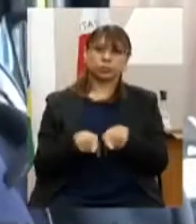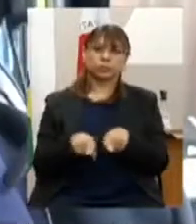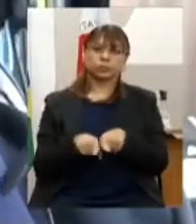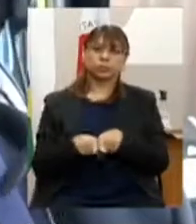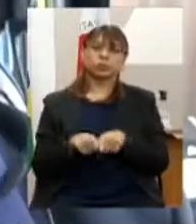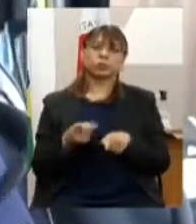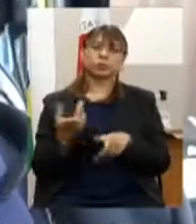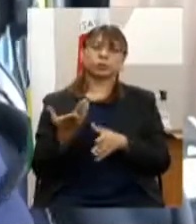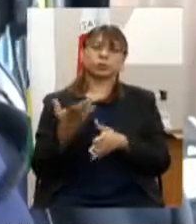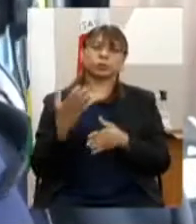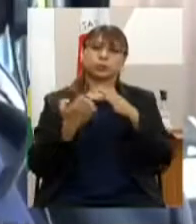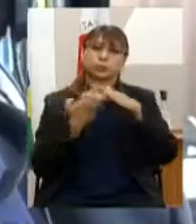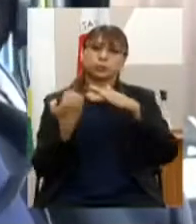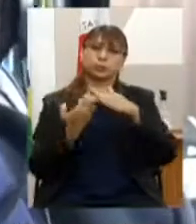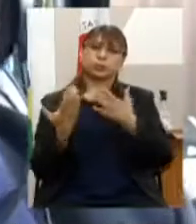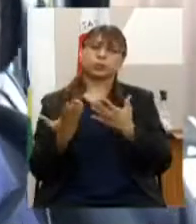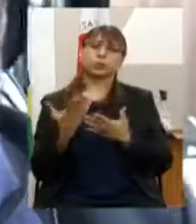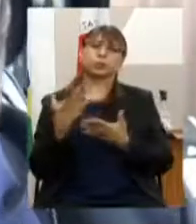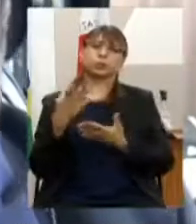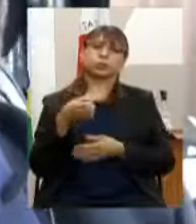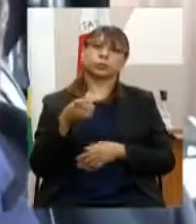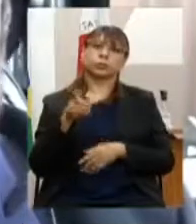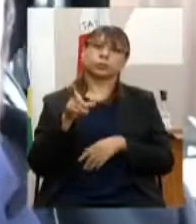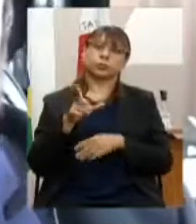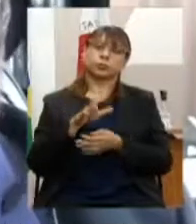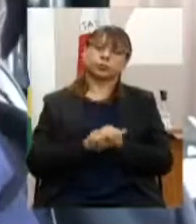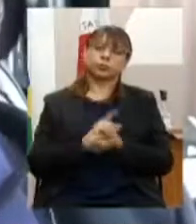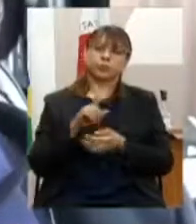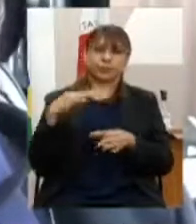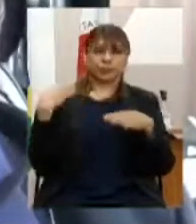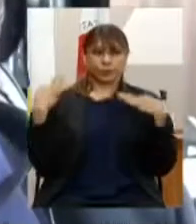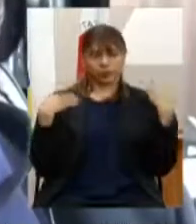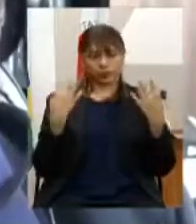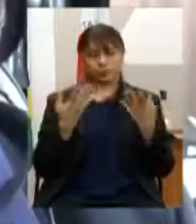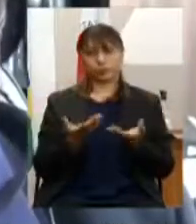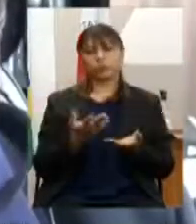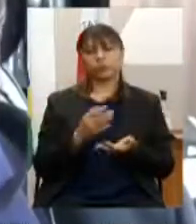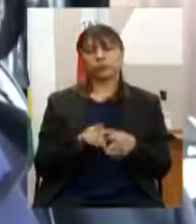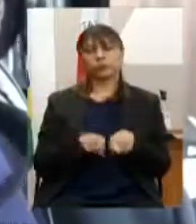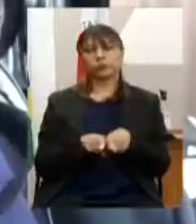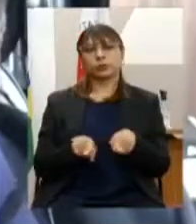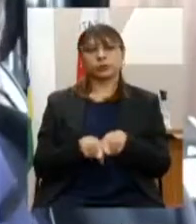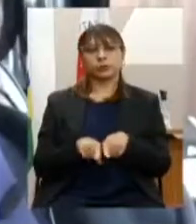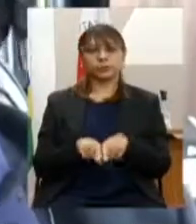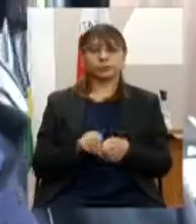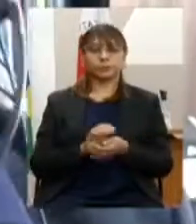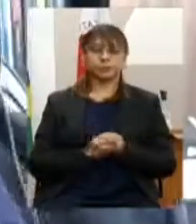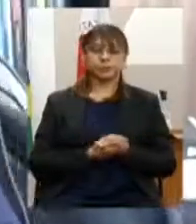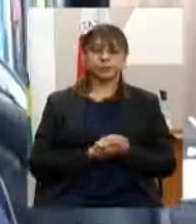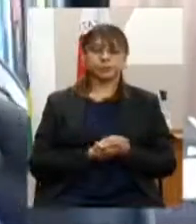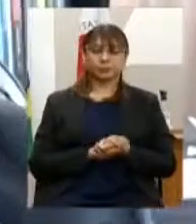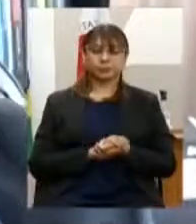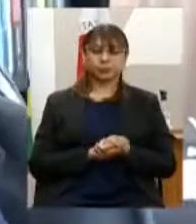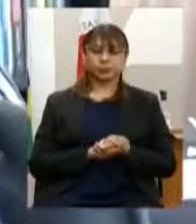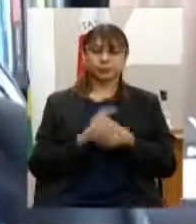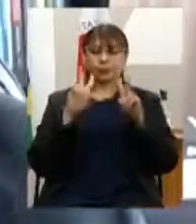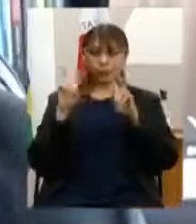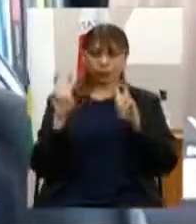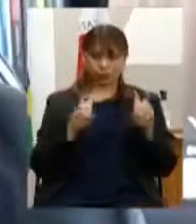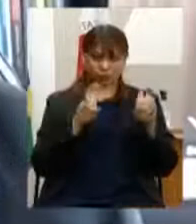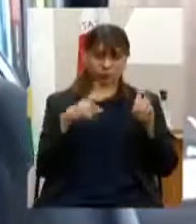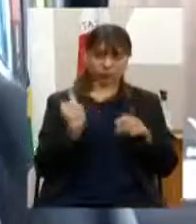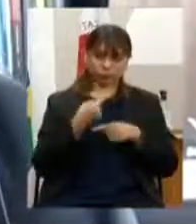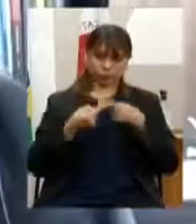do Estado de Minas Gerais Sindetur Sindicato de Guias de Turismo de Minas Gerais Singetur Os temas seguintes foram